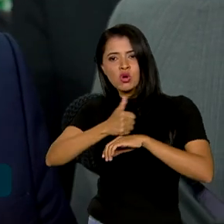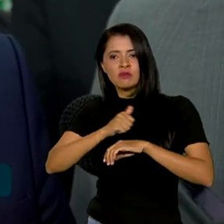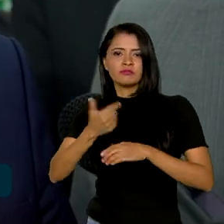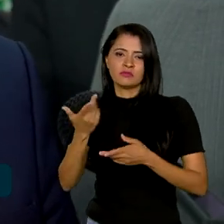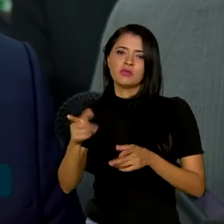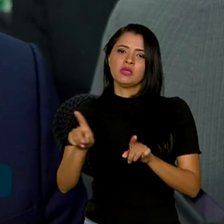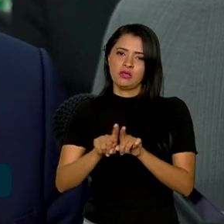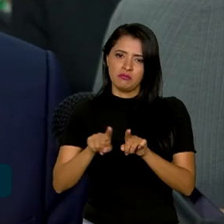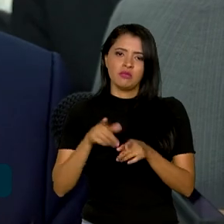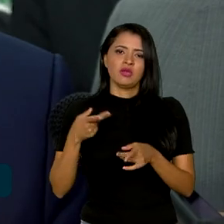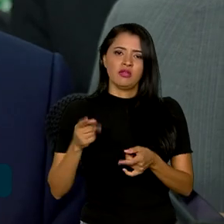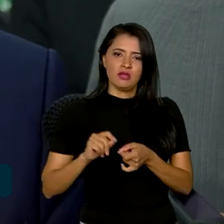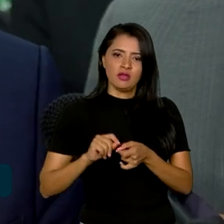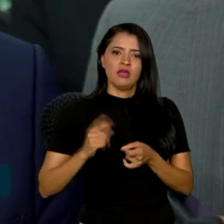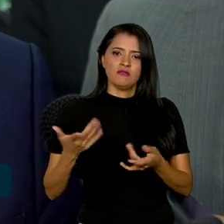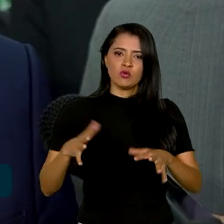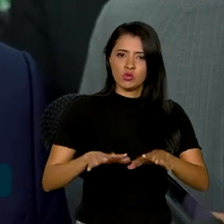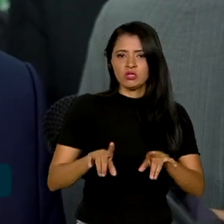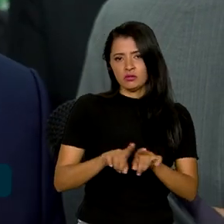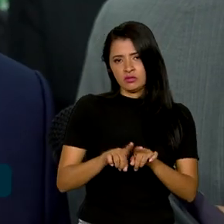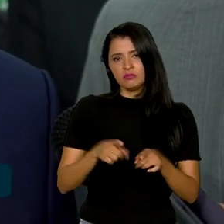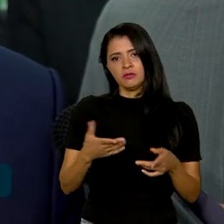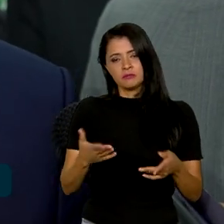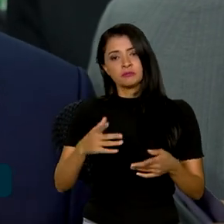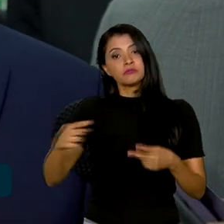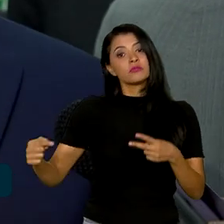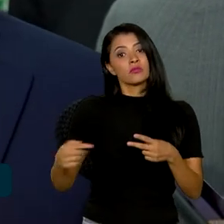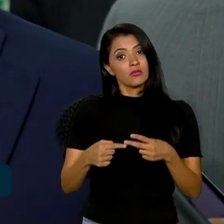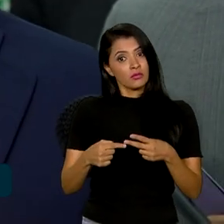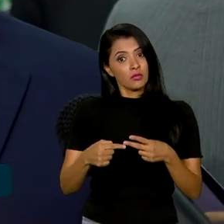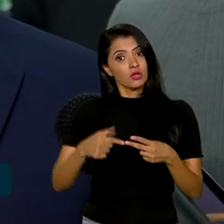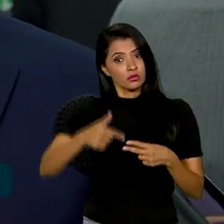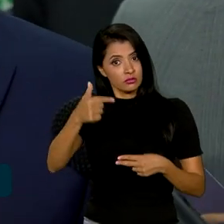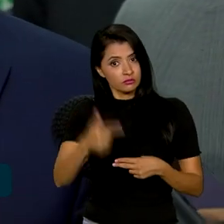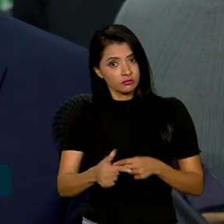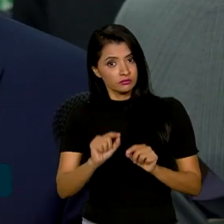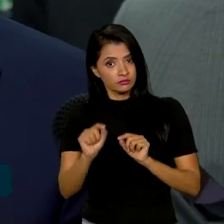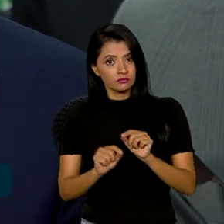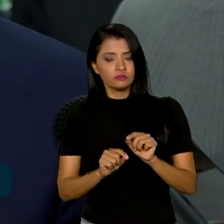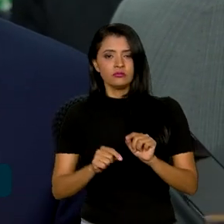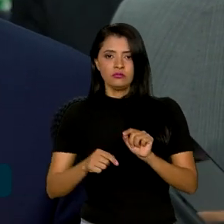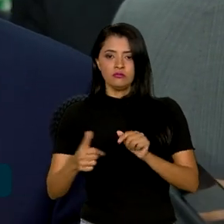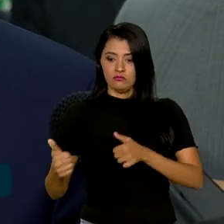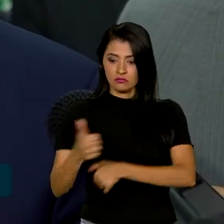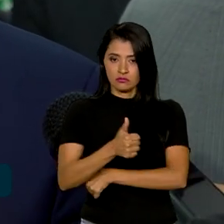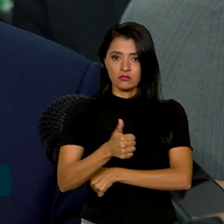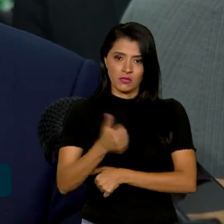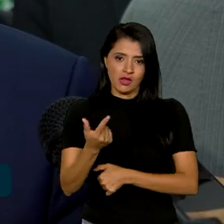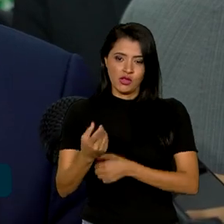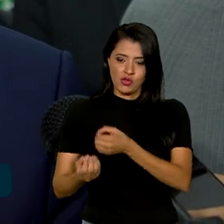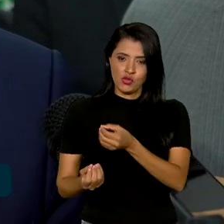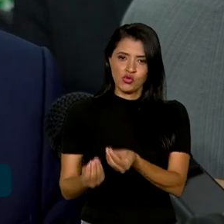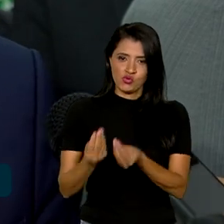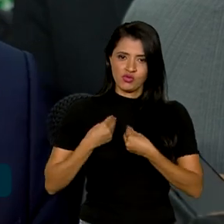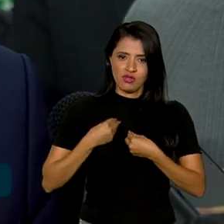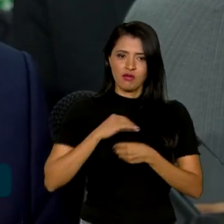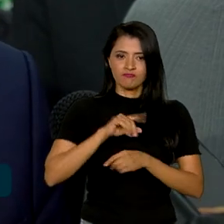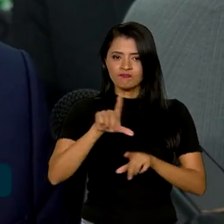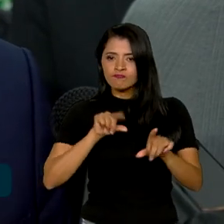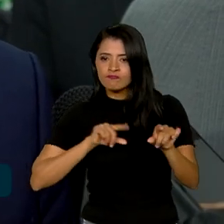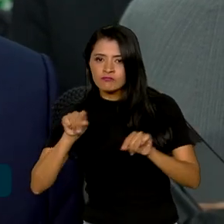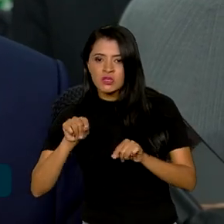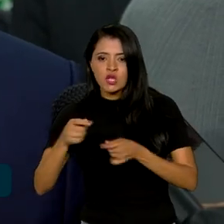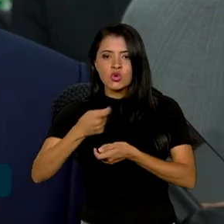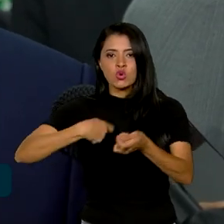consequentemente, fazer inclusão. Segundo, porque esse protagonismo nos cria uma alternativa